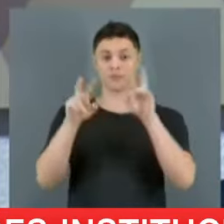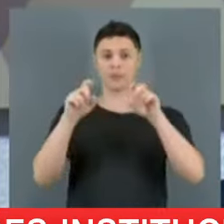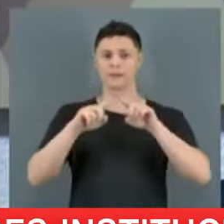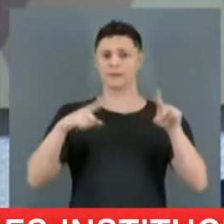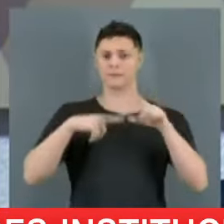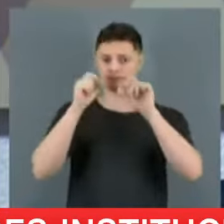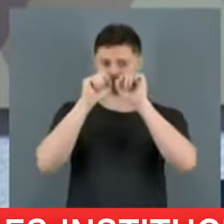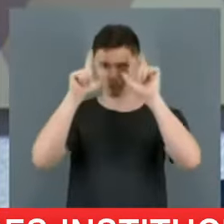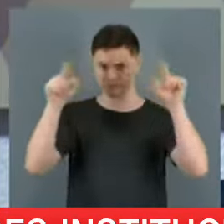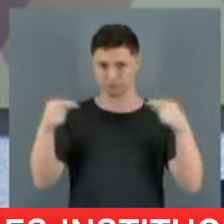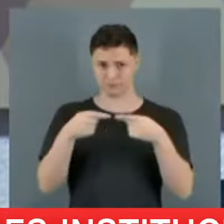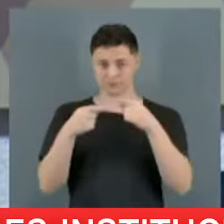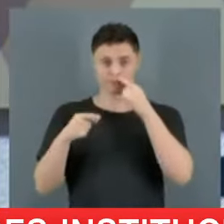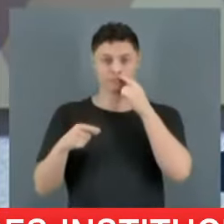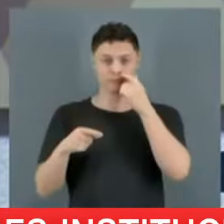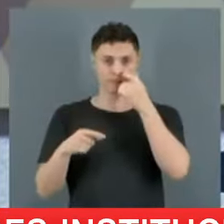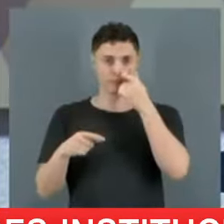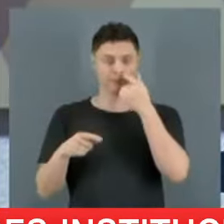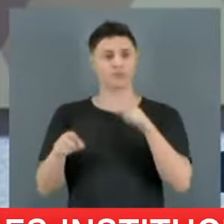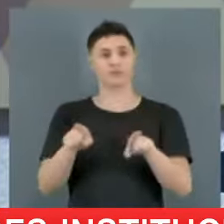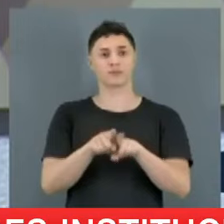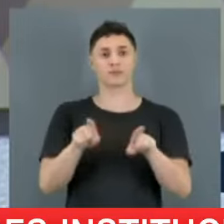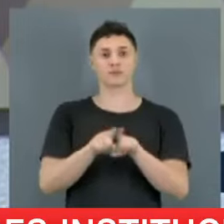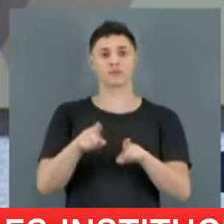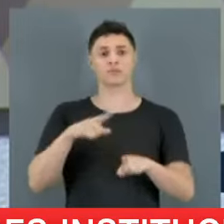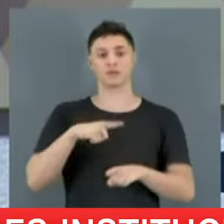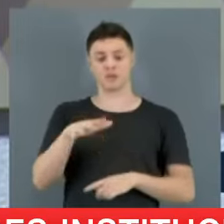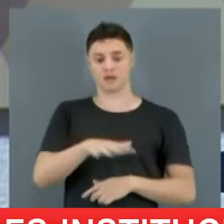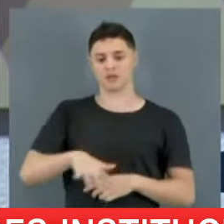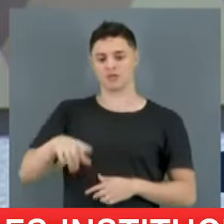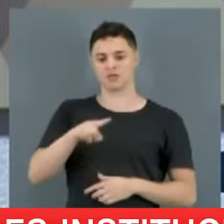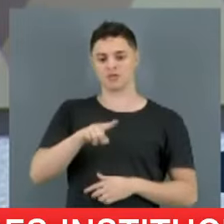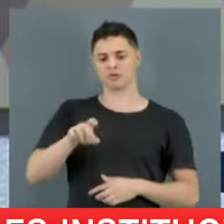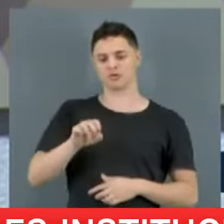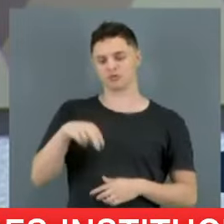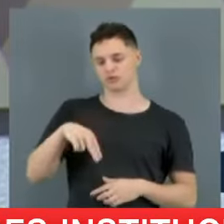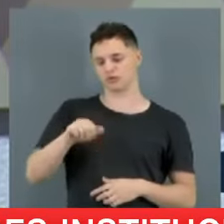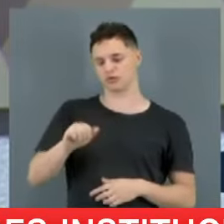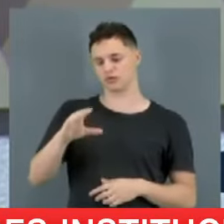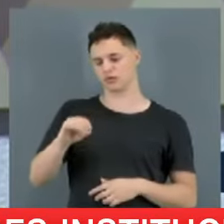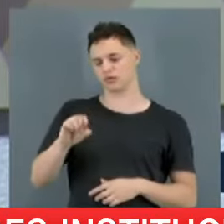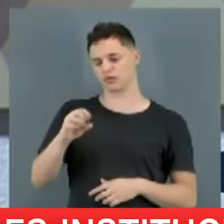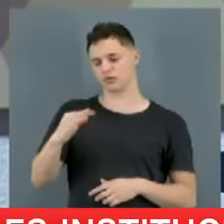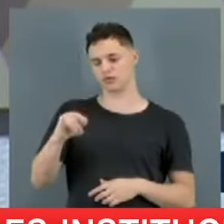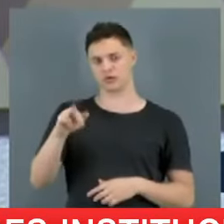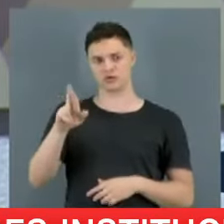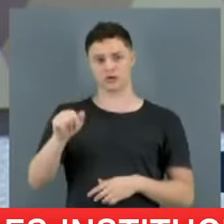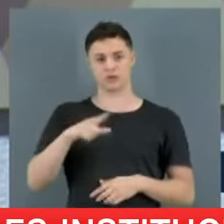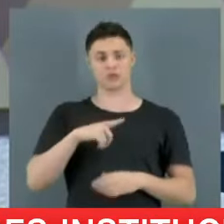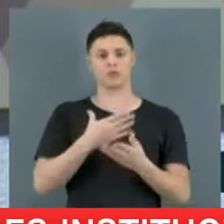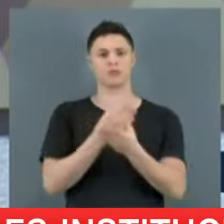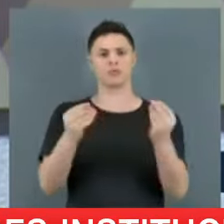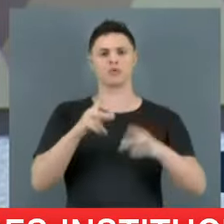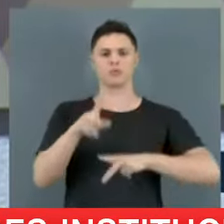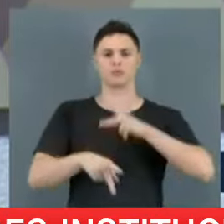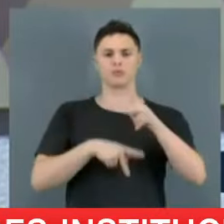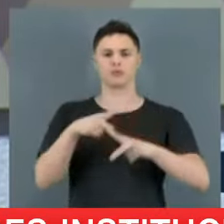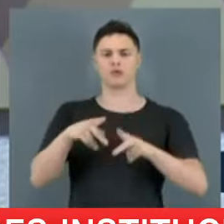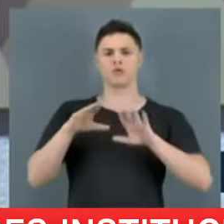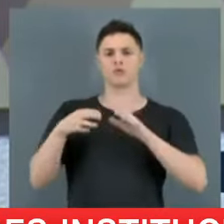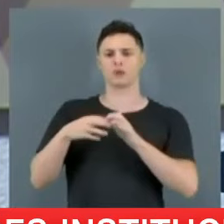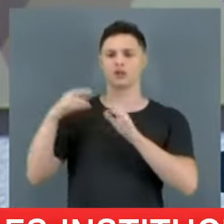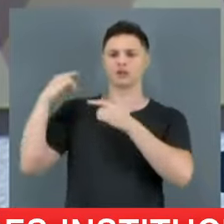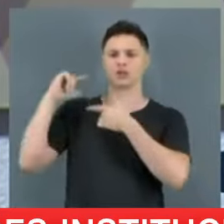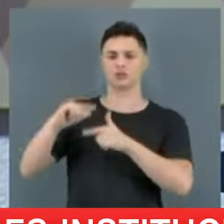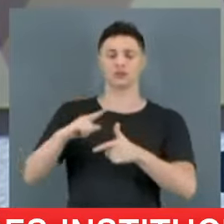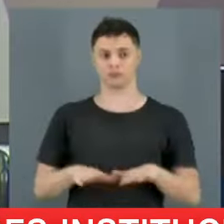que a gente vê que isso já acontece, embora de forma irregular. Aparece ali um resort, um condomínio de luxo, como acontece aqui no litoral do Rio de Janeiro, por